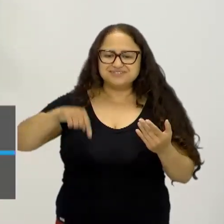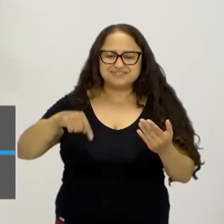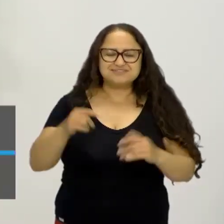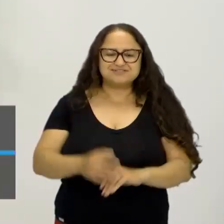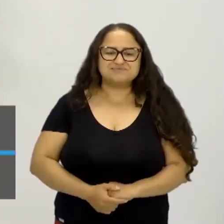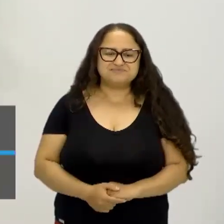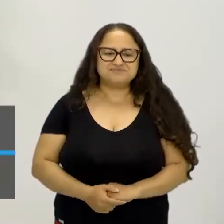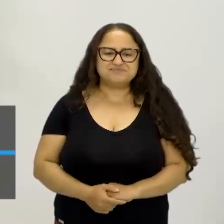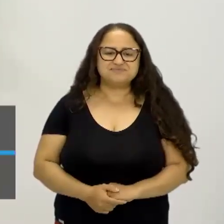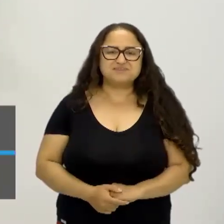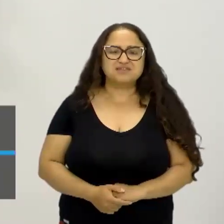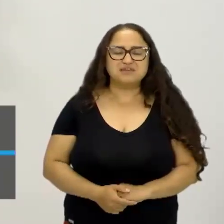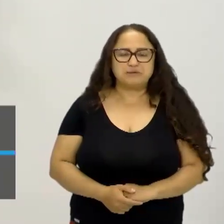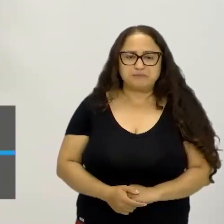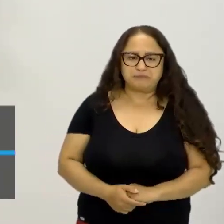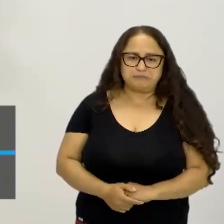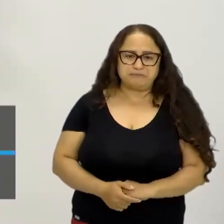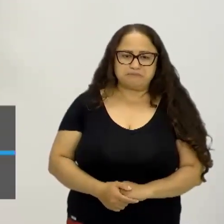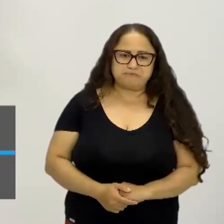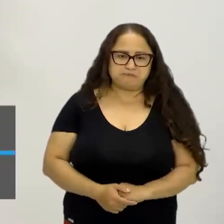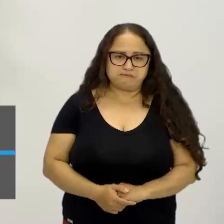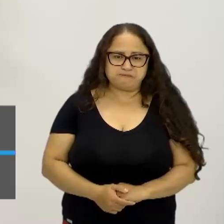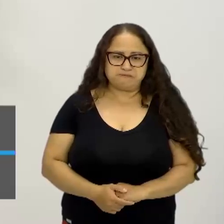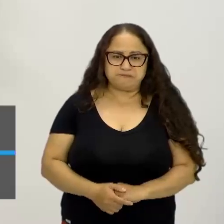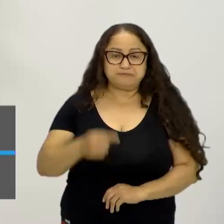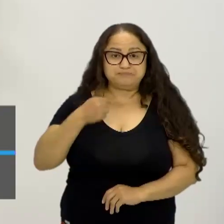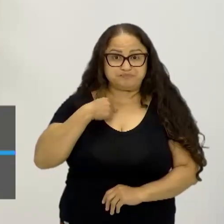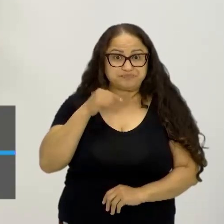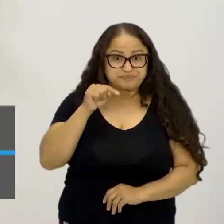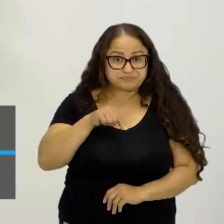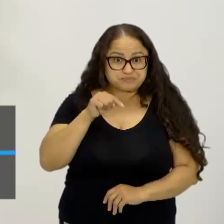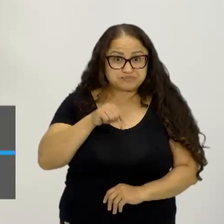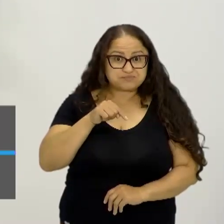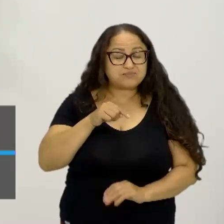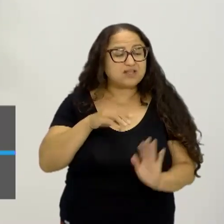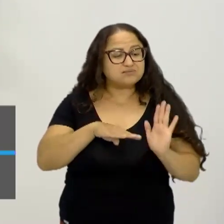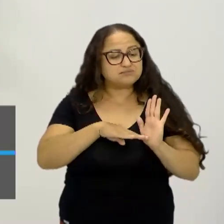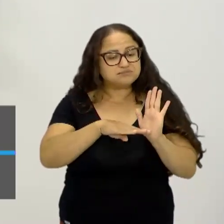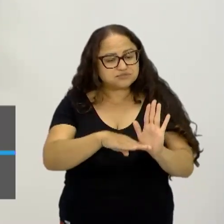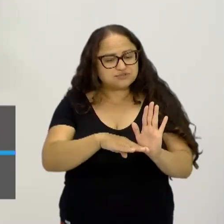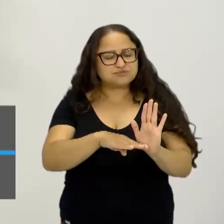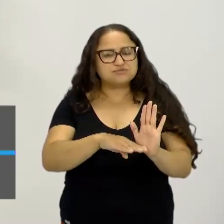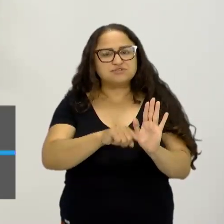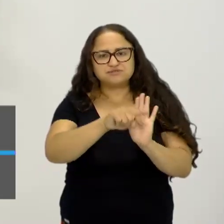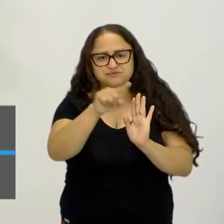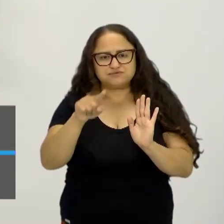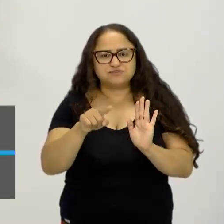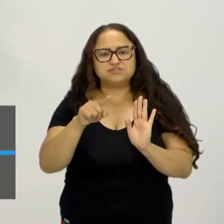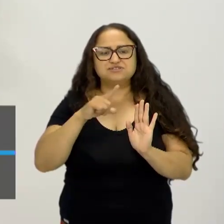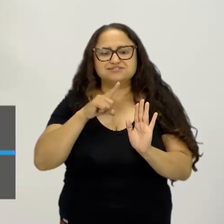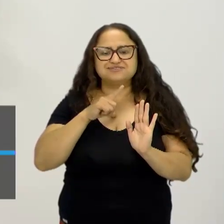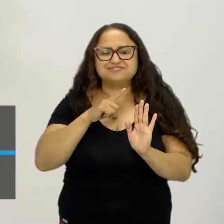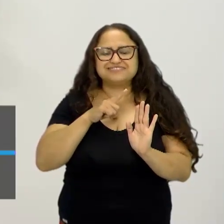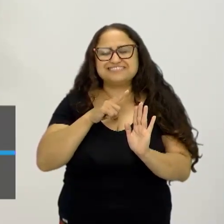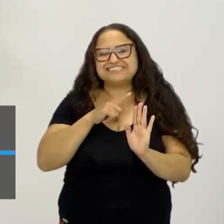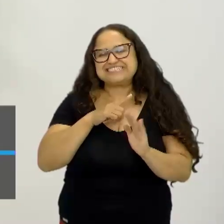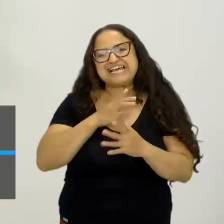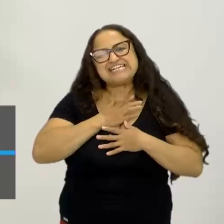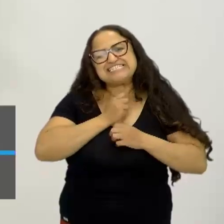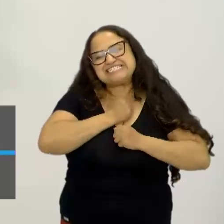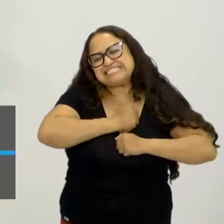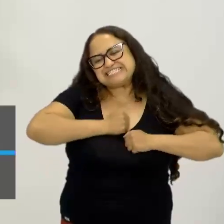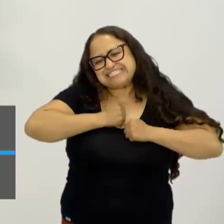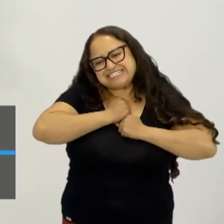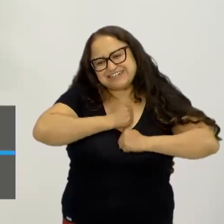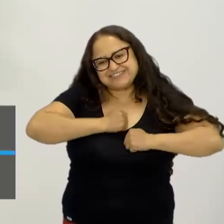aqui, à Sociologia. E eu estou aqui também para colaborar, vocês vão sentir a falta, mas